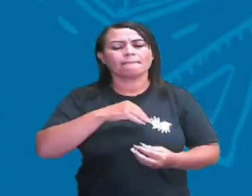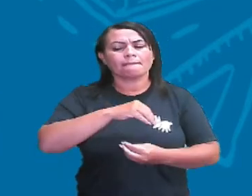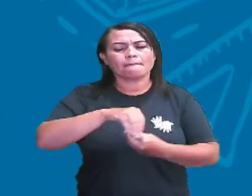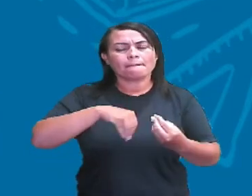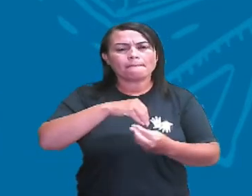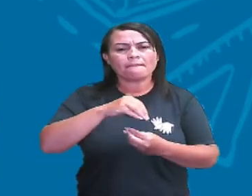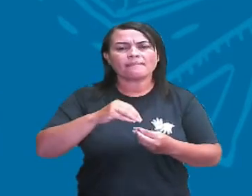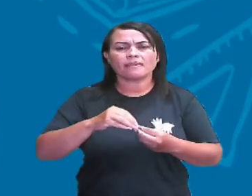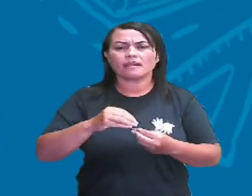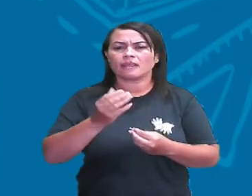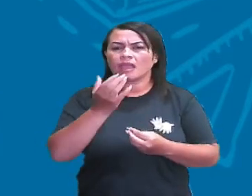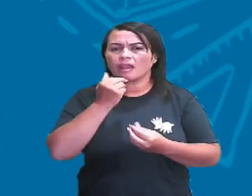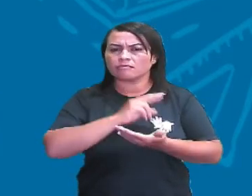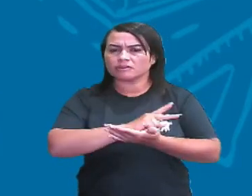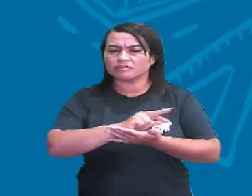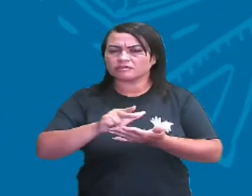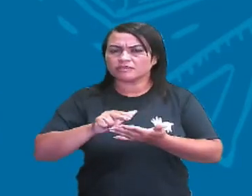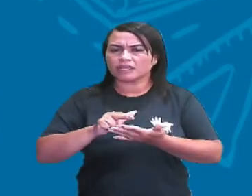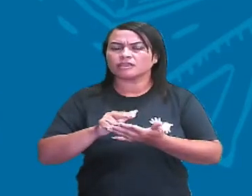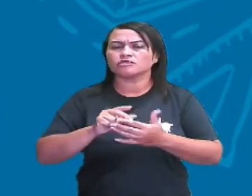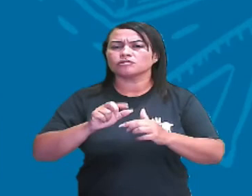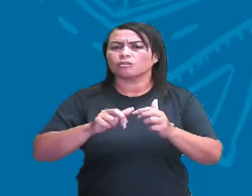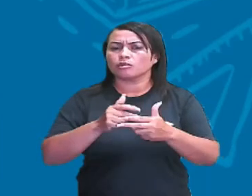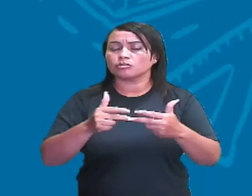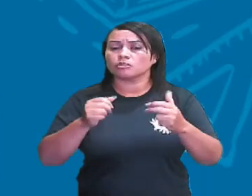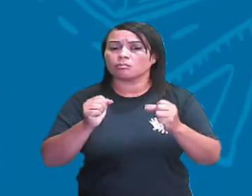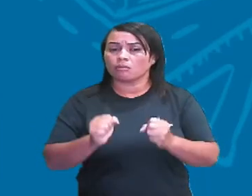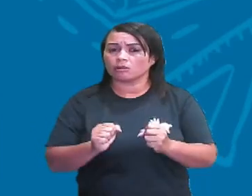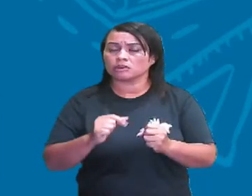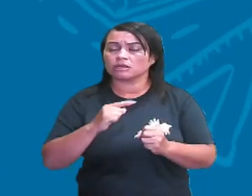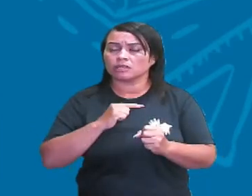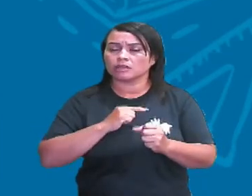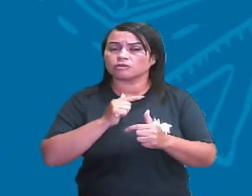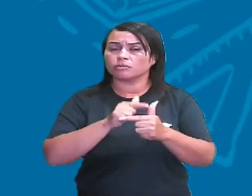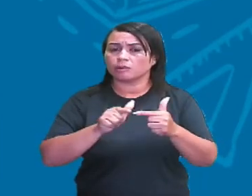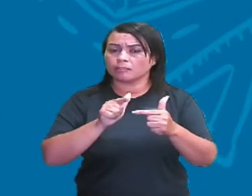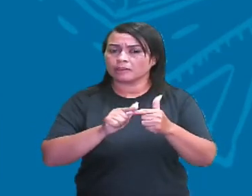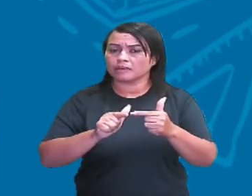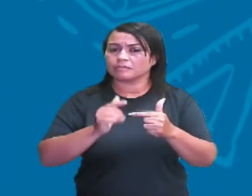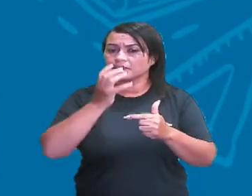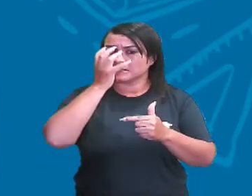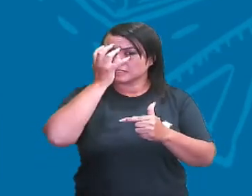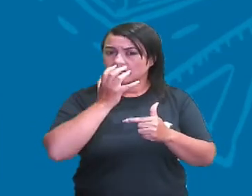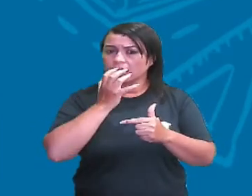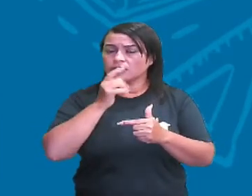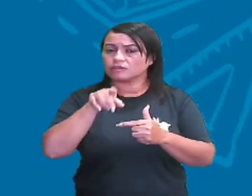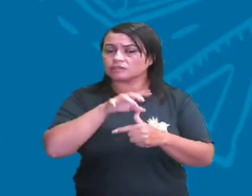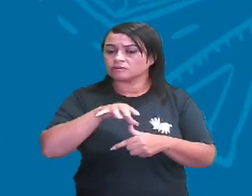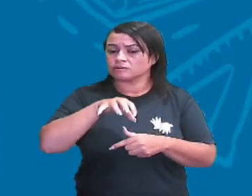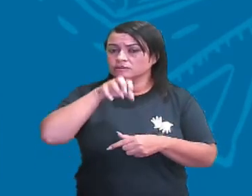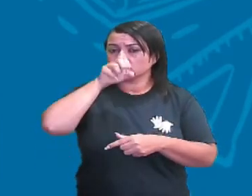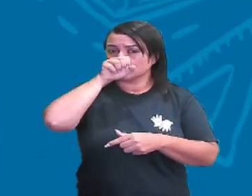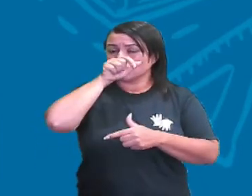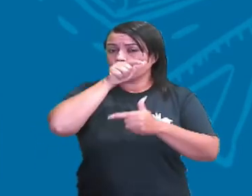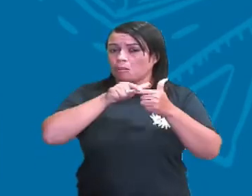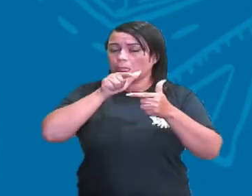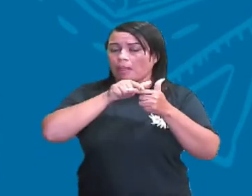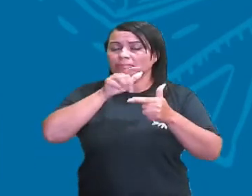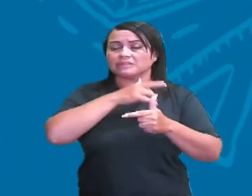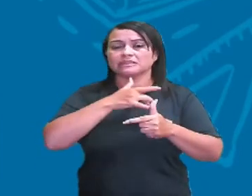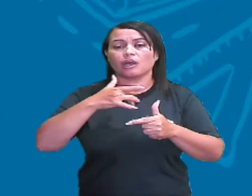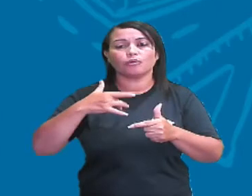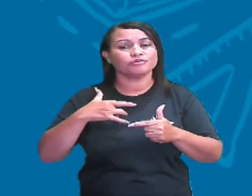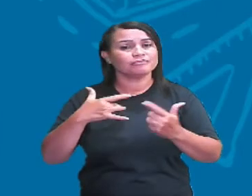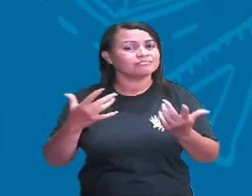produtos, eles podem produzir gases que podem levar à sua intoxicação. Eles produzem